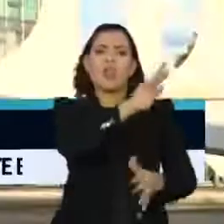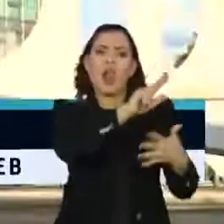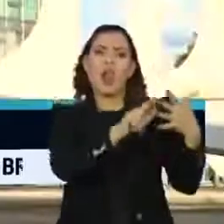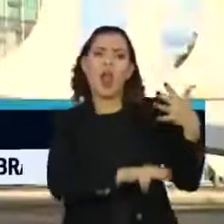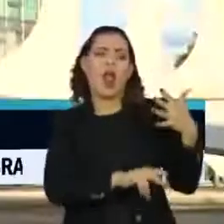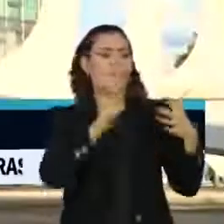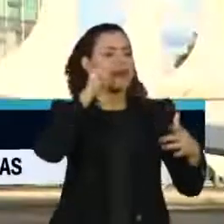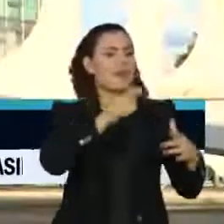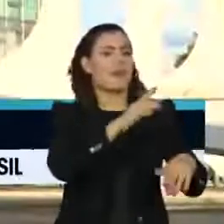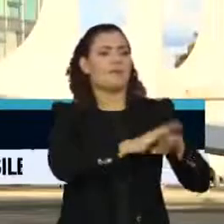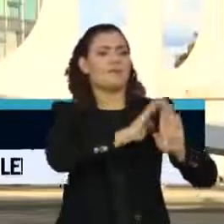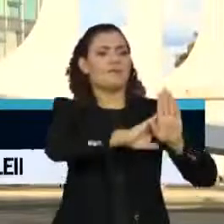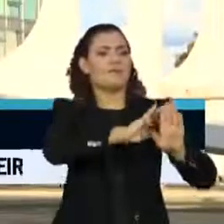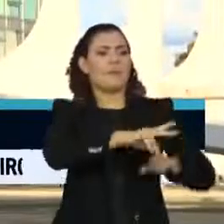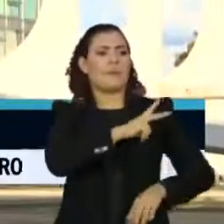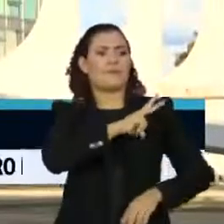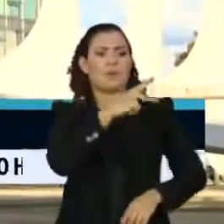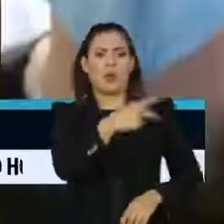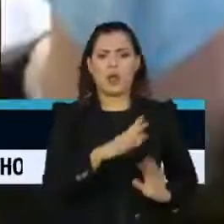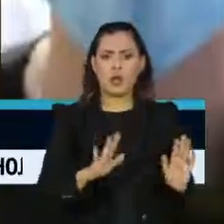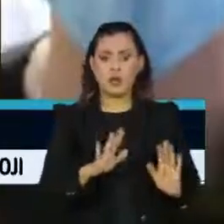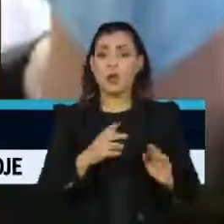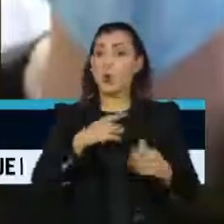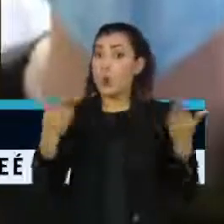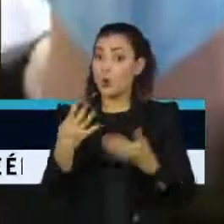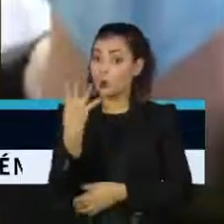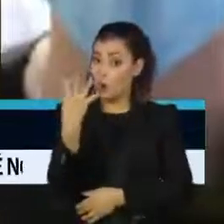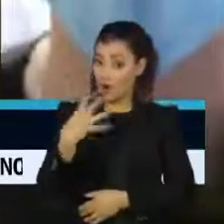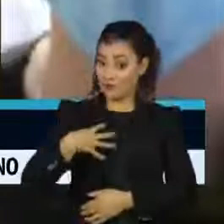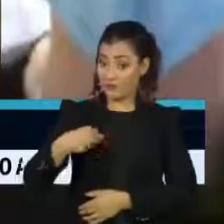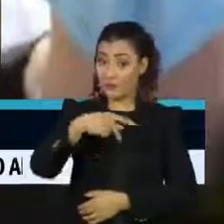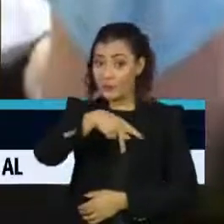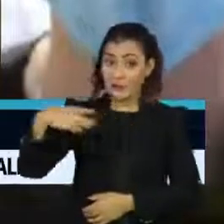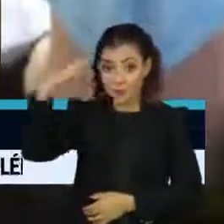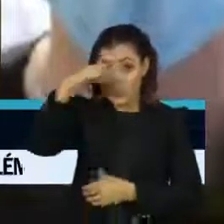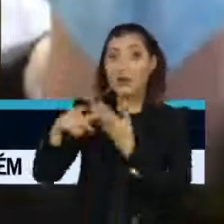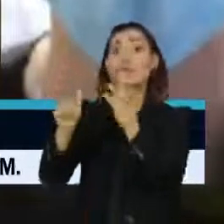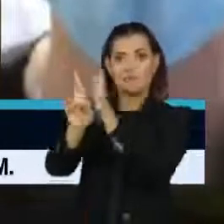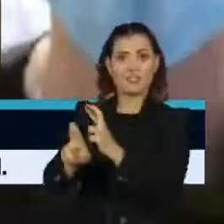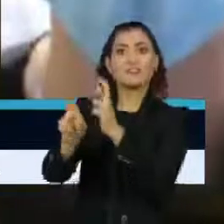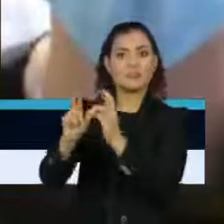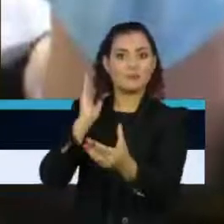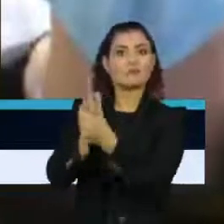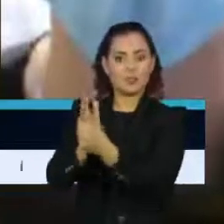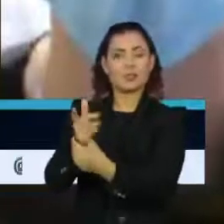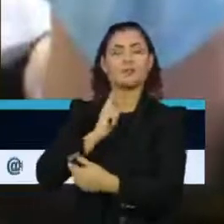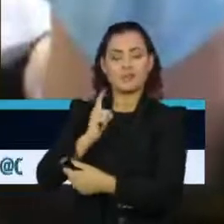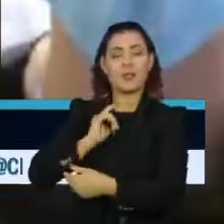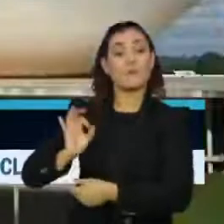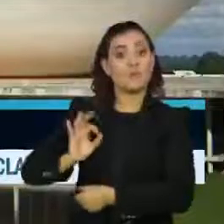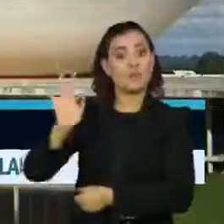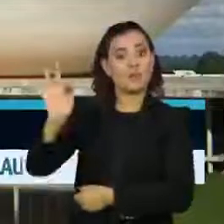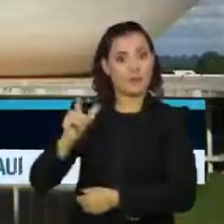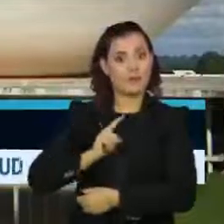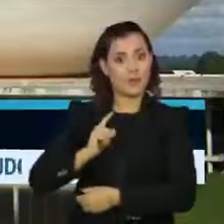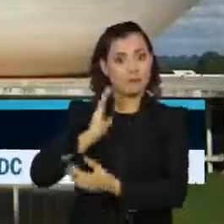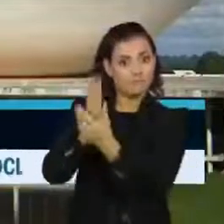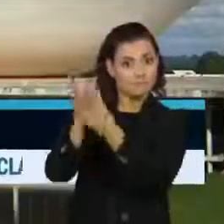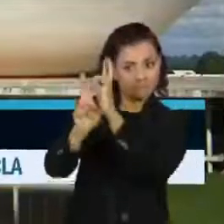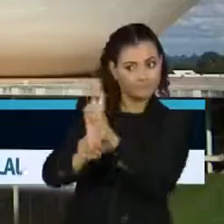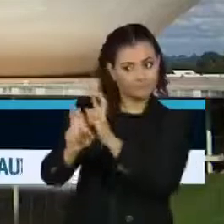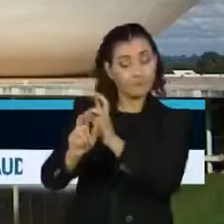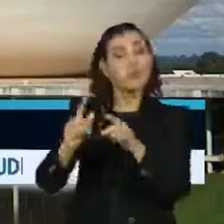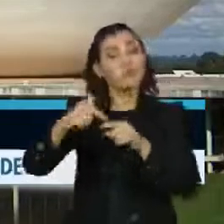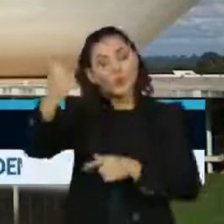atender a interesses pessoais. Hoje, os quatro filhos do presidente estão sob investigação da Justiça e da Polícia Federal. A situação